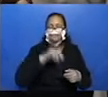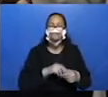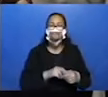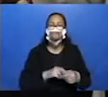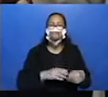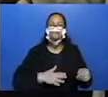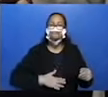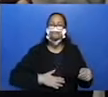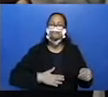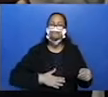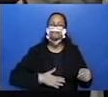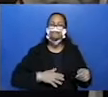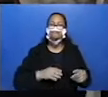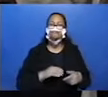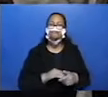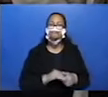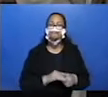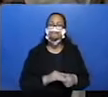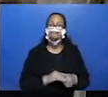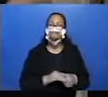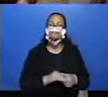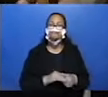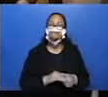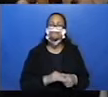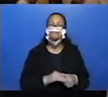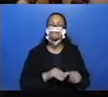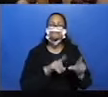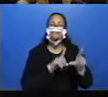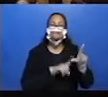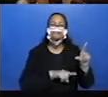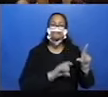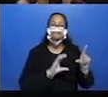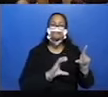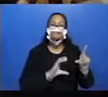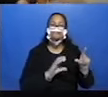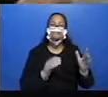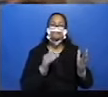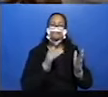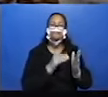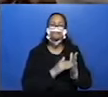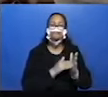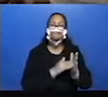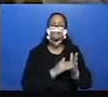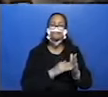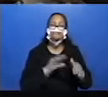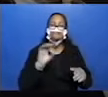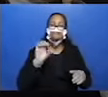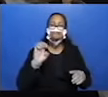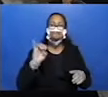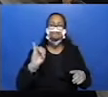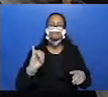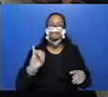Barriga. E agora, a última terminação aqui. A terminação em ei.